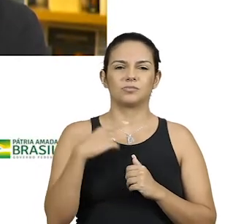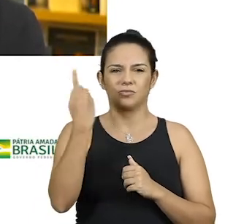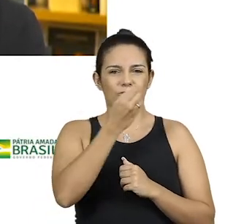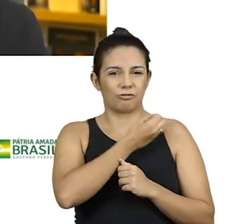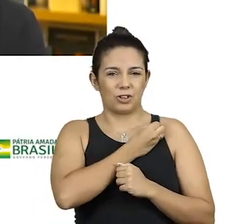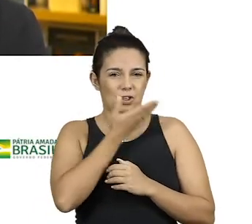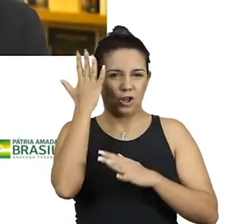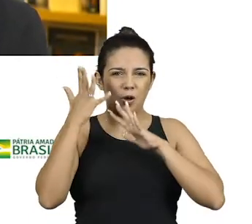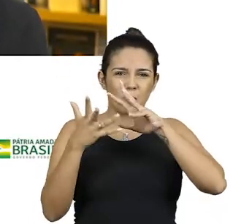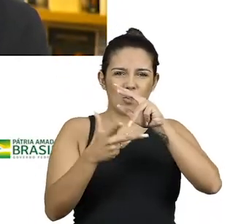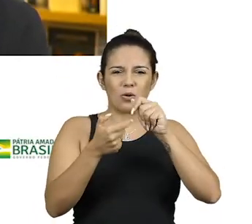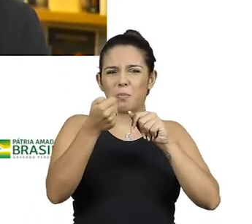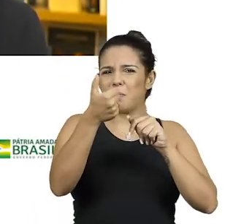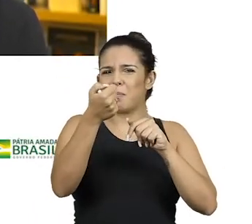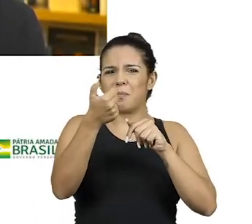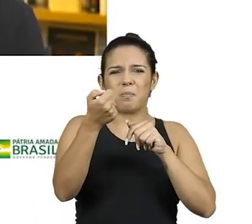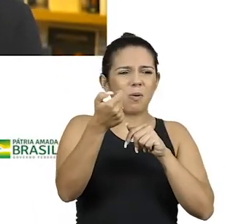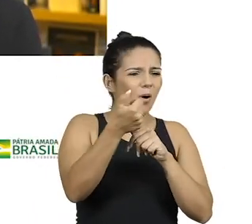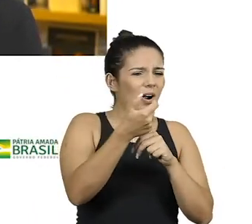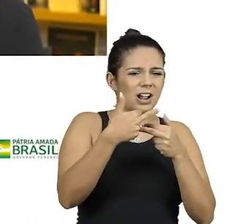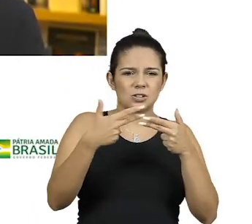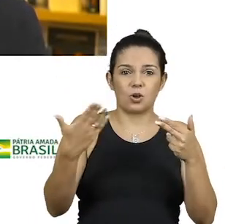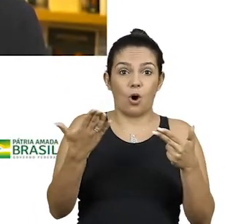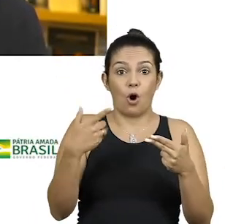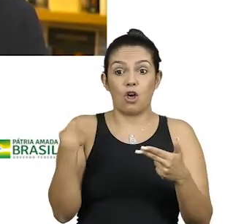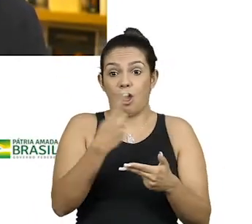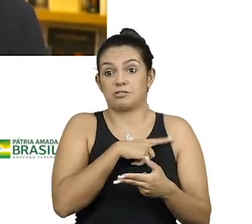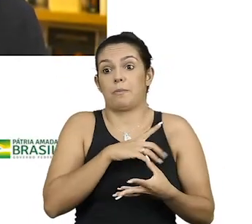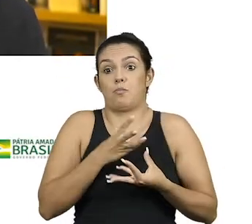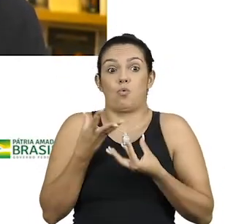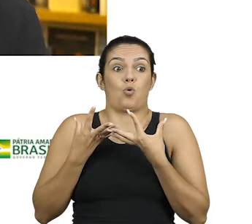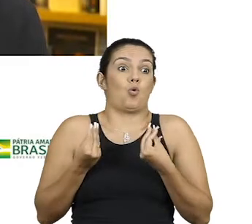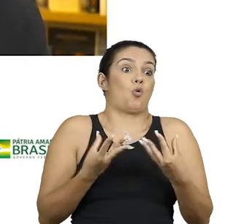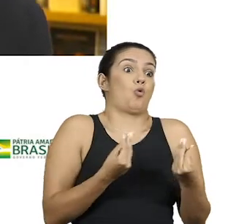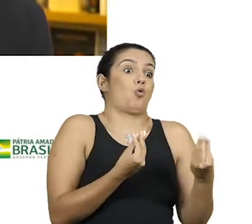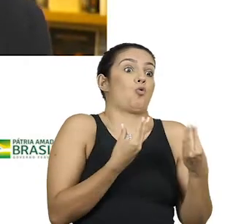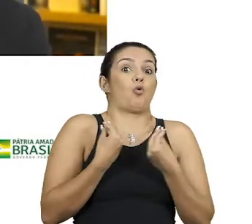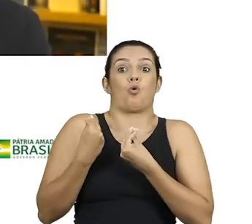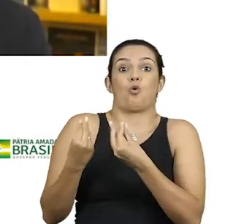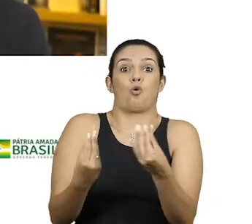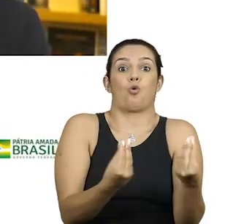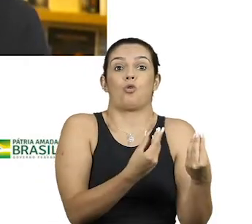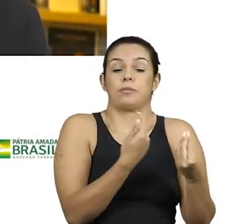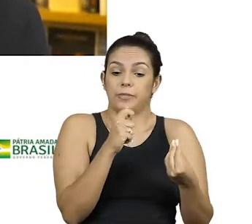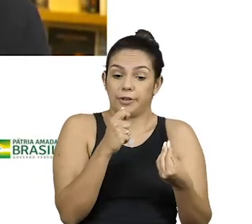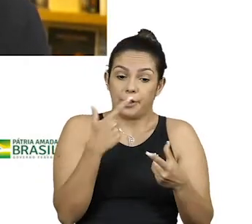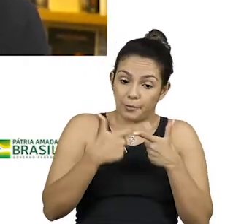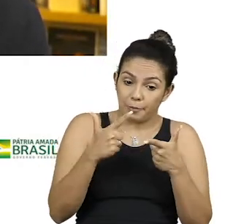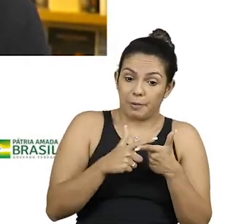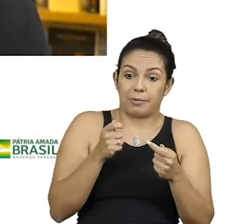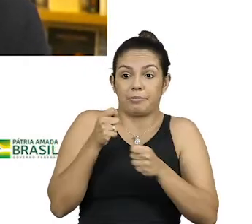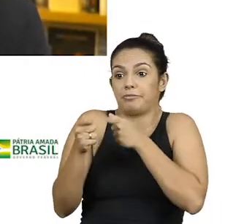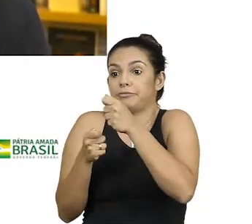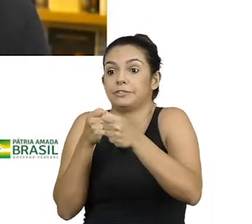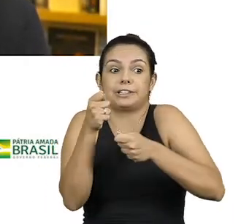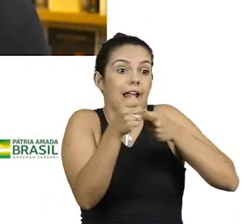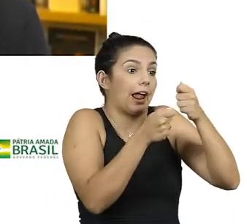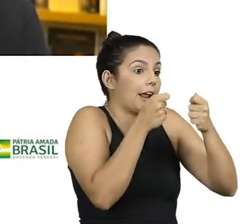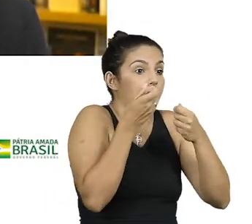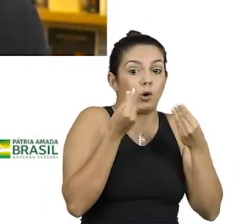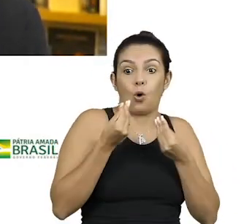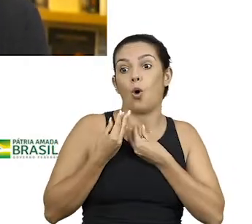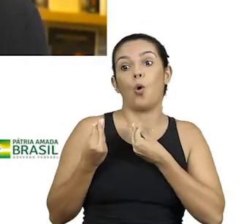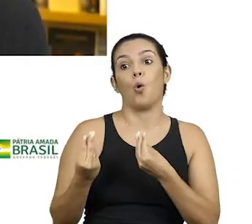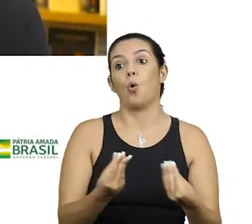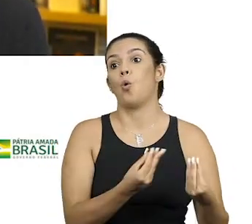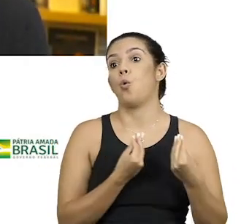de excesso de recursos, e agora nós estamos com problemas para lidar com o excesso de recursos. E com o excesso desequilibrado, é